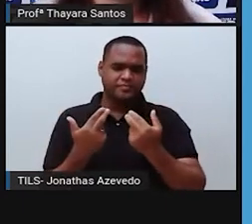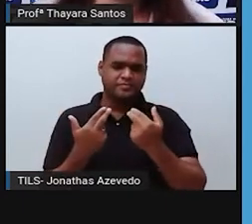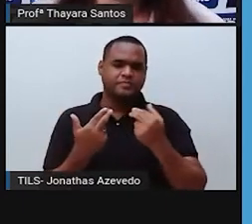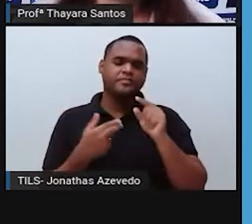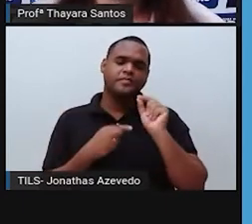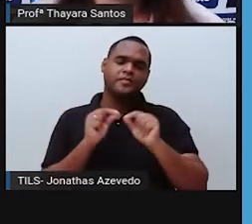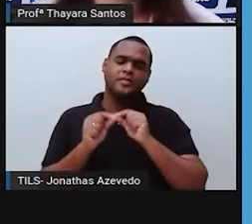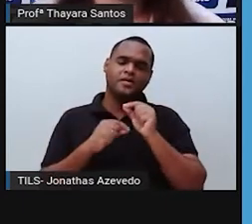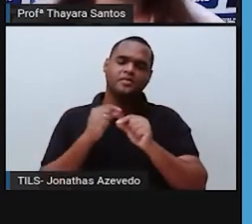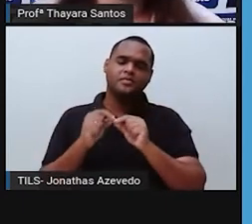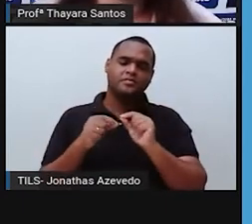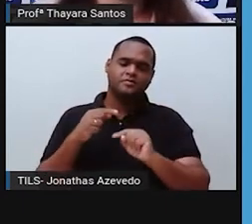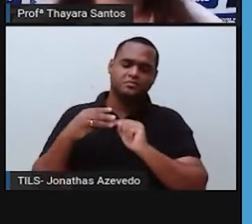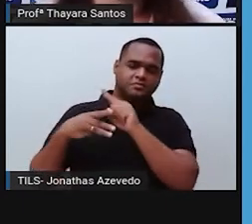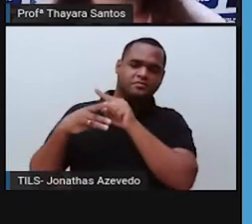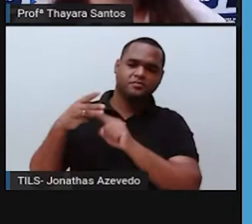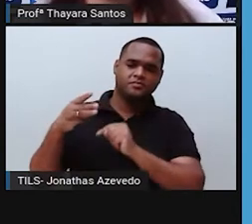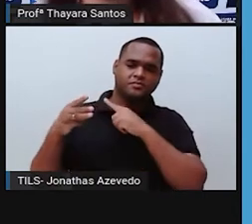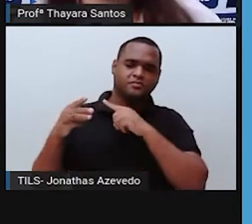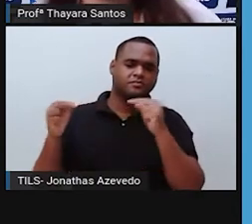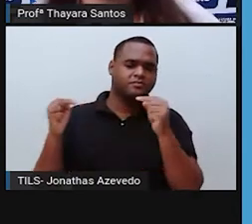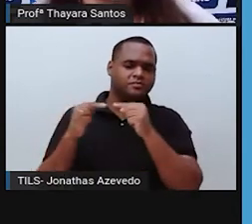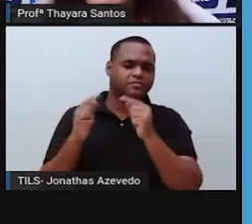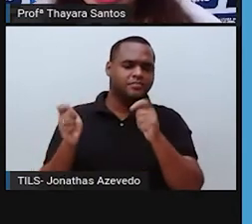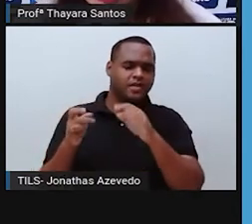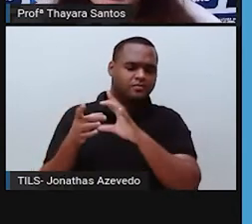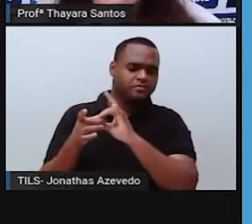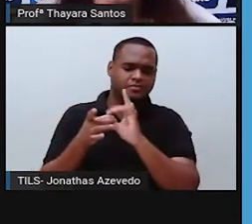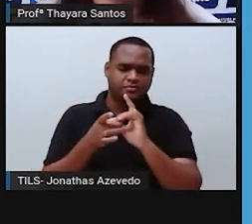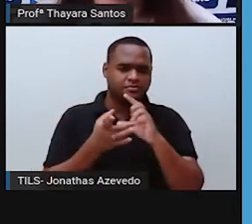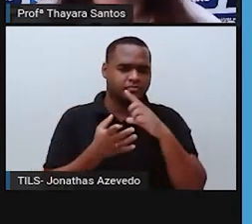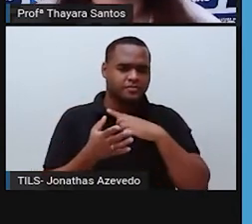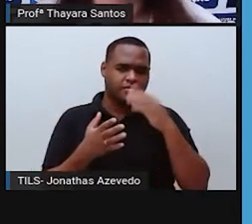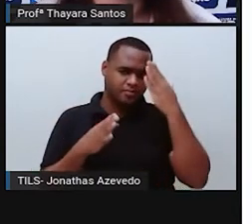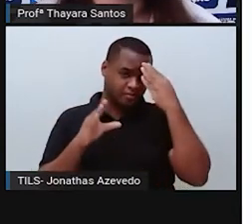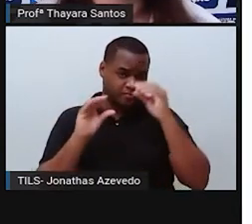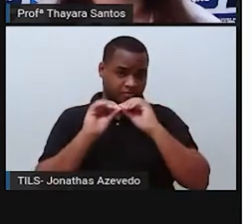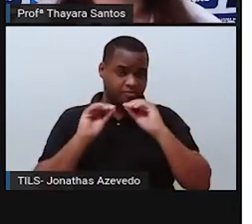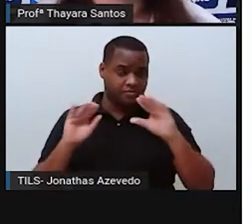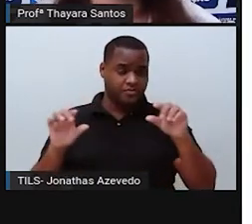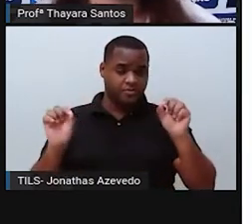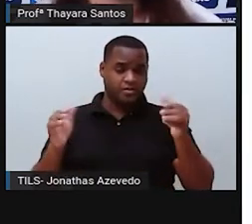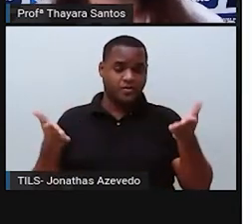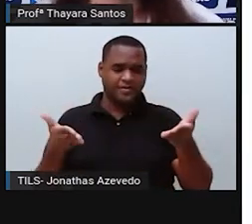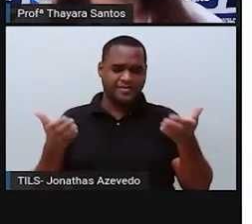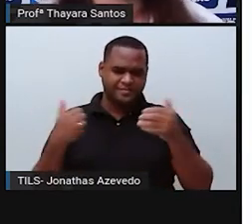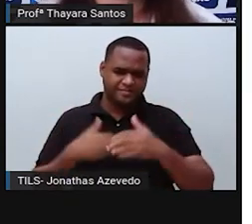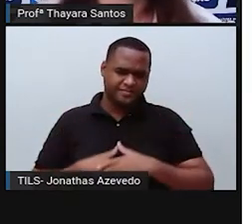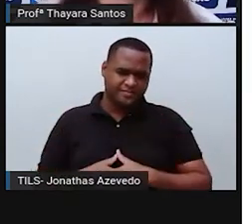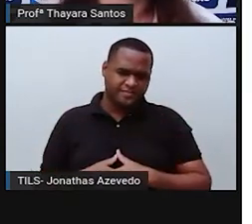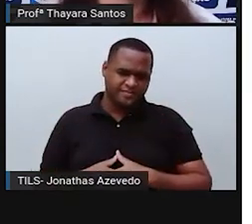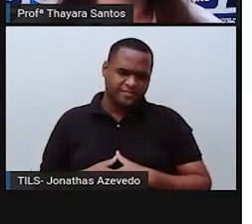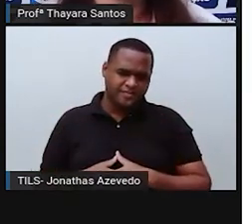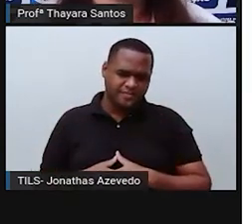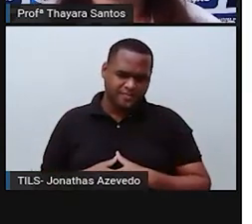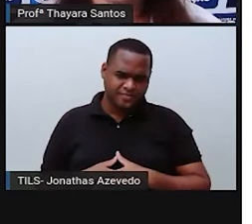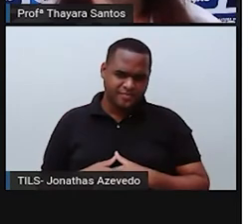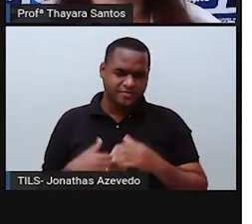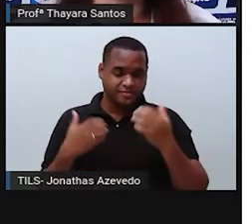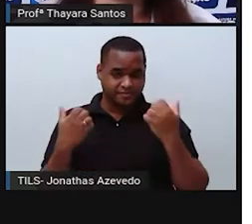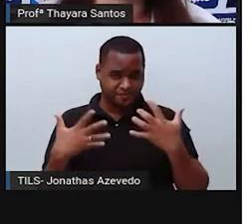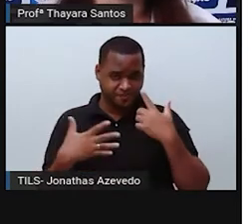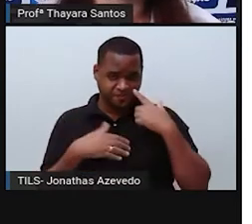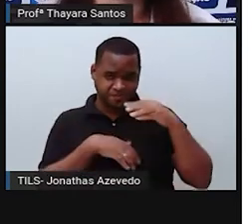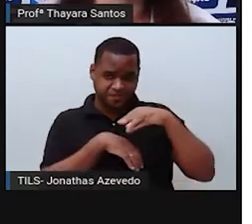O que será? O que será que isso representa? Será que isso tem relação? Vamos entender agora. Então vamos lá! Se a gente pega